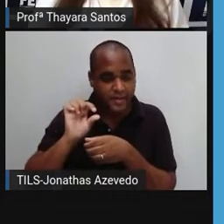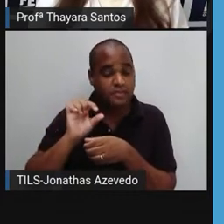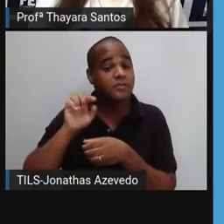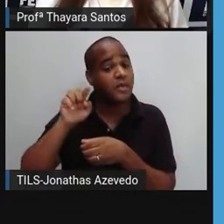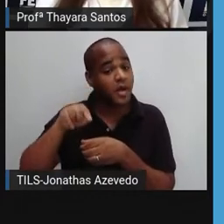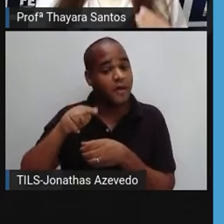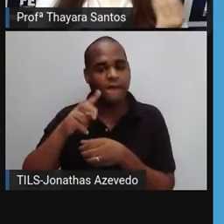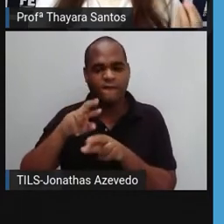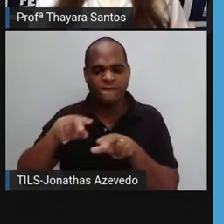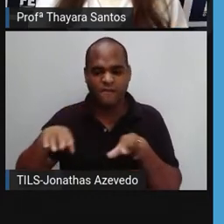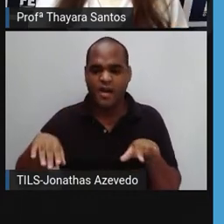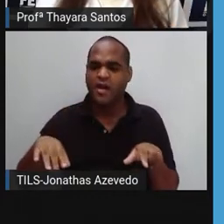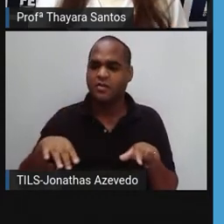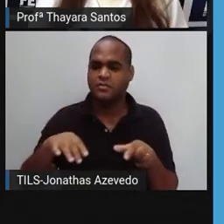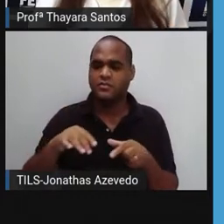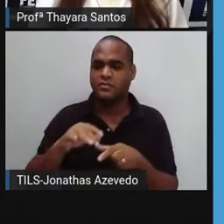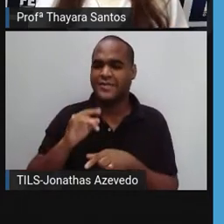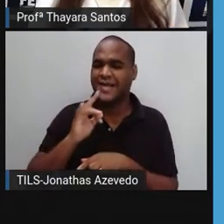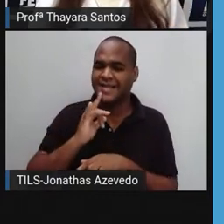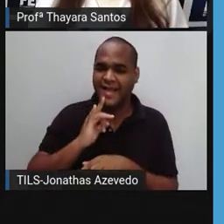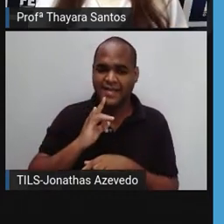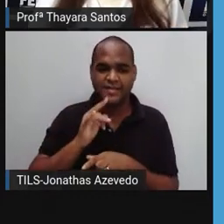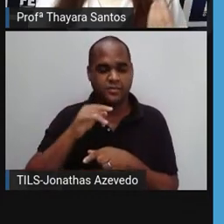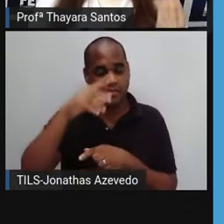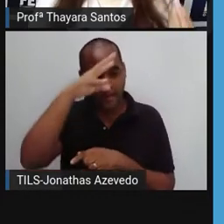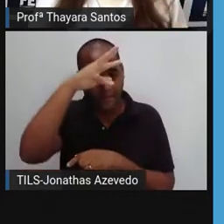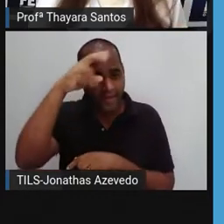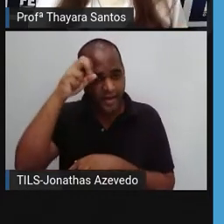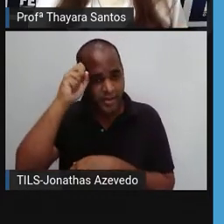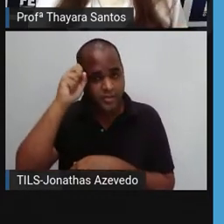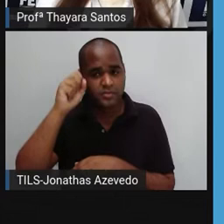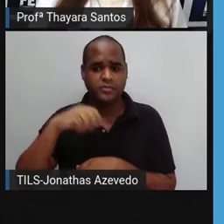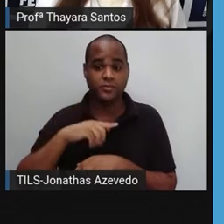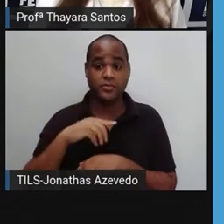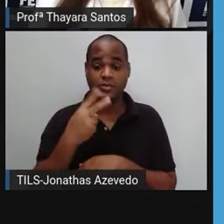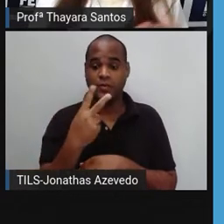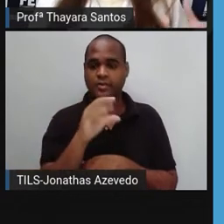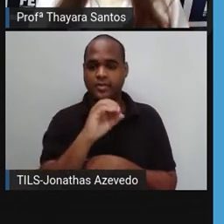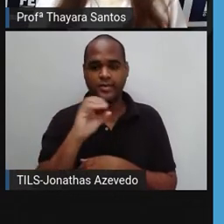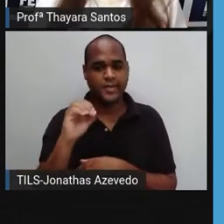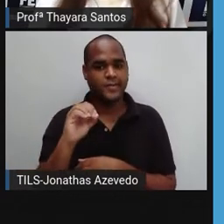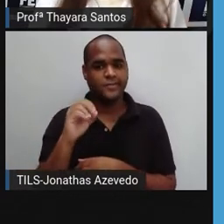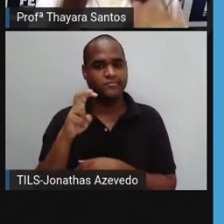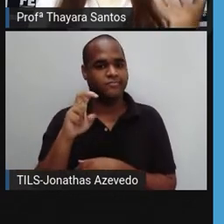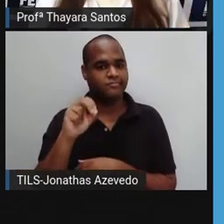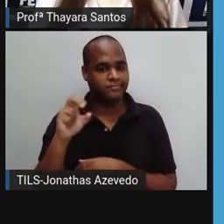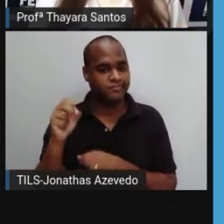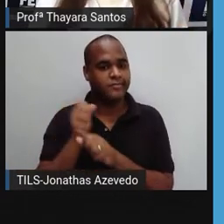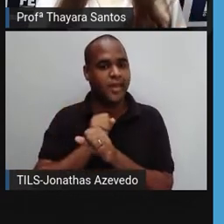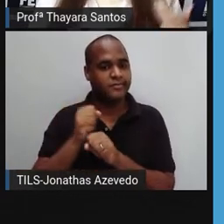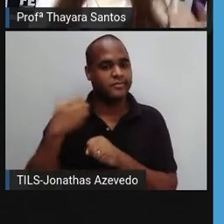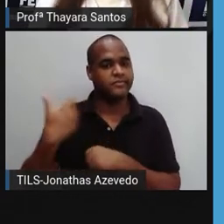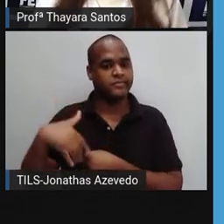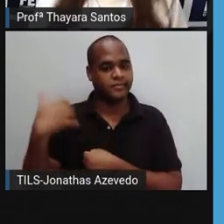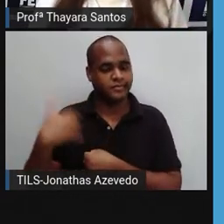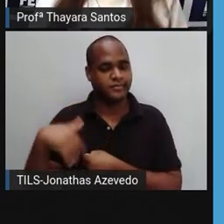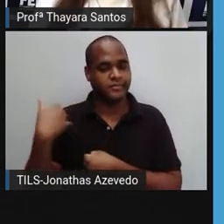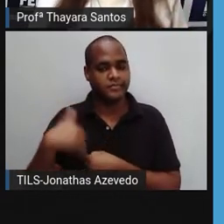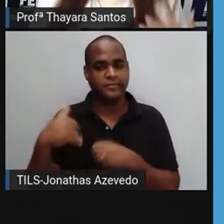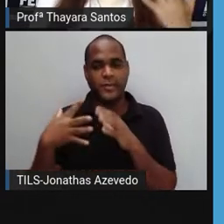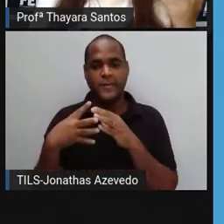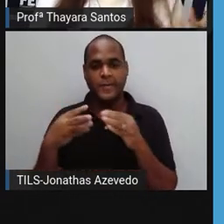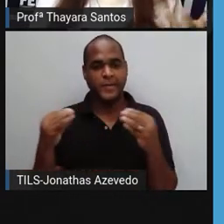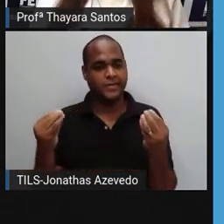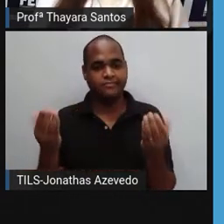bebidas alcoólicas, ela leva entre 200 e 500 anos para se decompor na natureza. Aí a gente tem um pneu e o vidro, que como a gente já